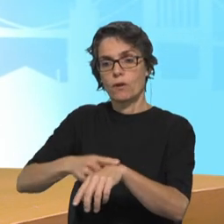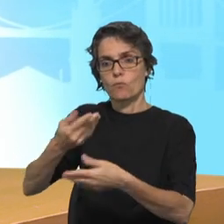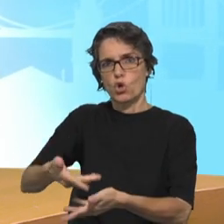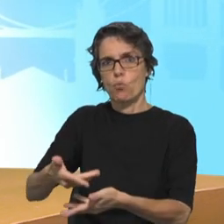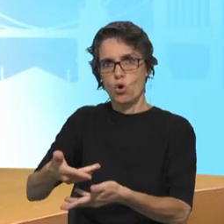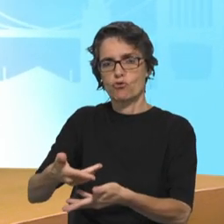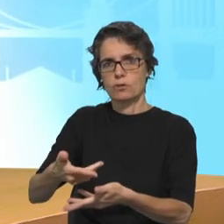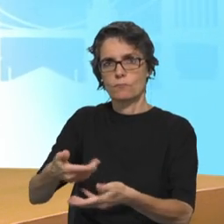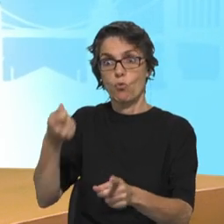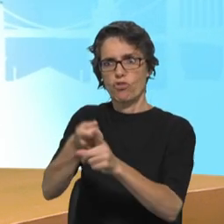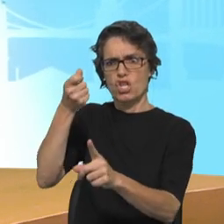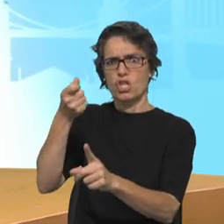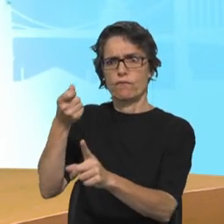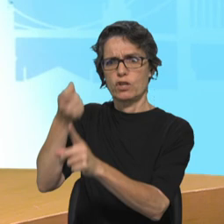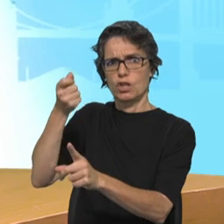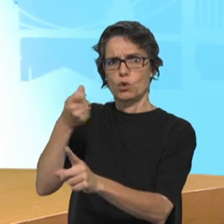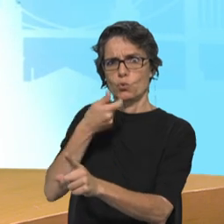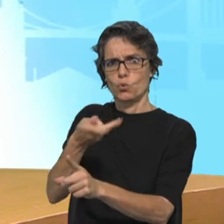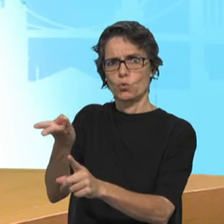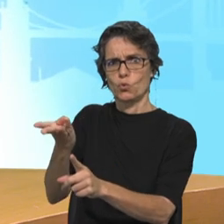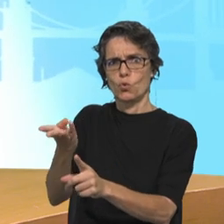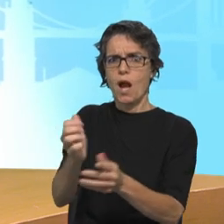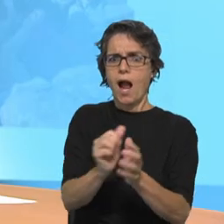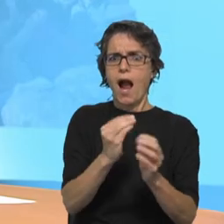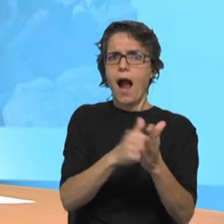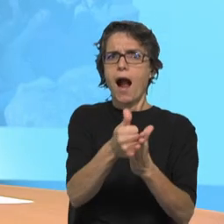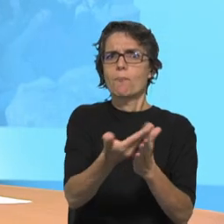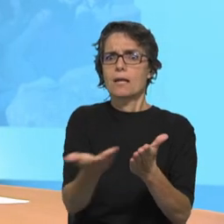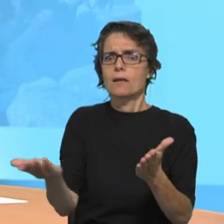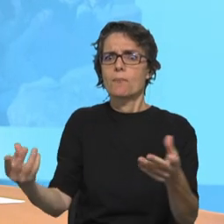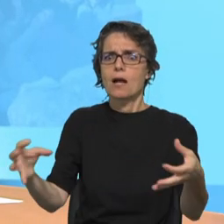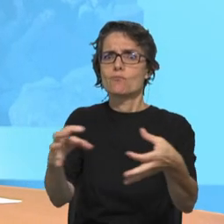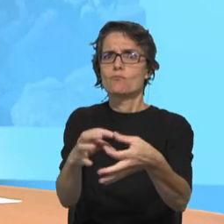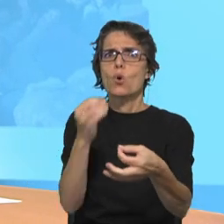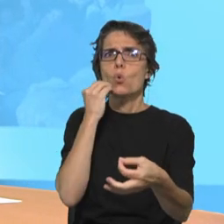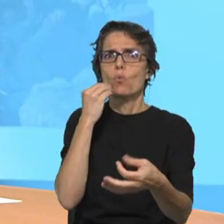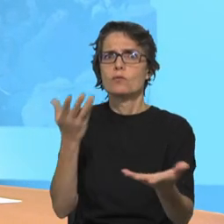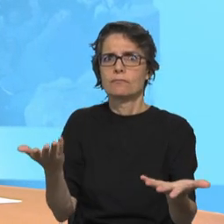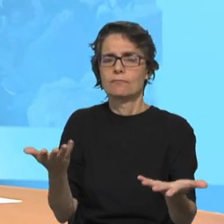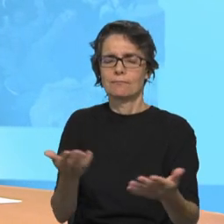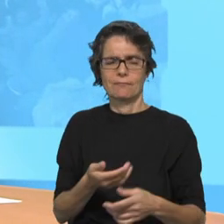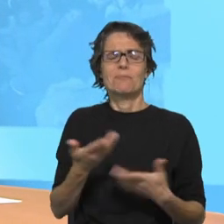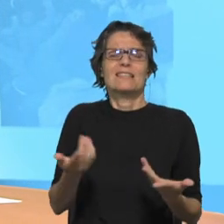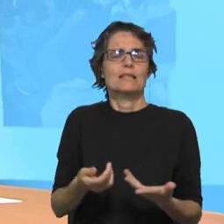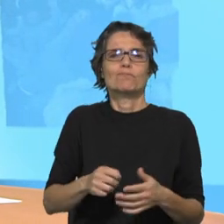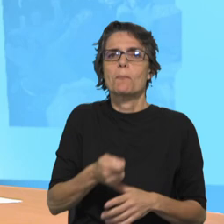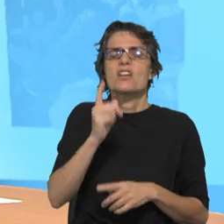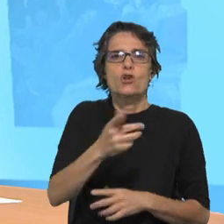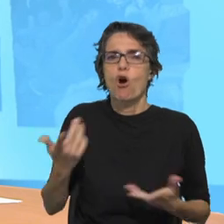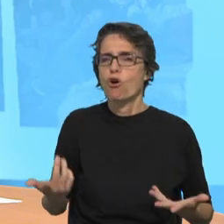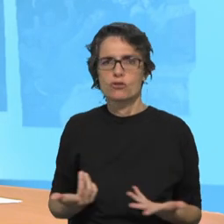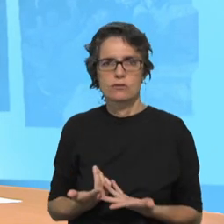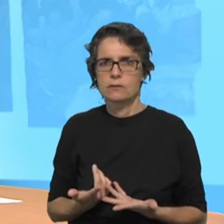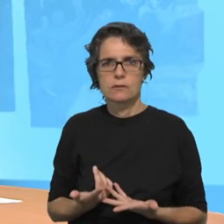bloqueios, que também naturalmente existem. E que ameaça pode acontecer nesse processo de chegarmos a algum relativismo,